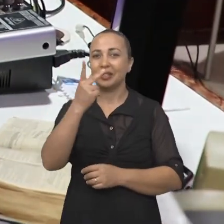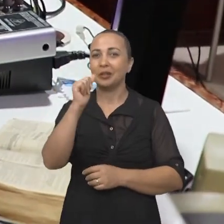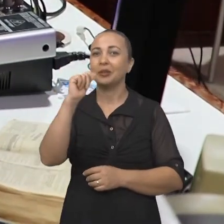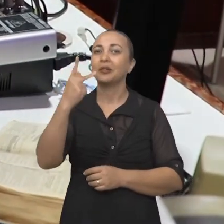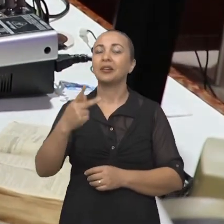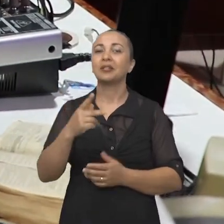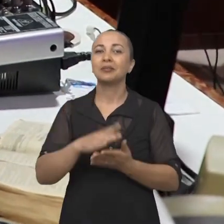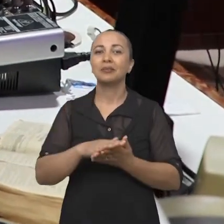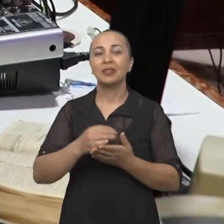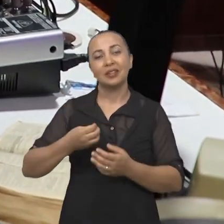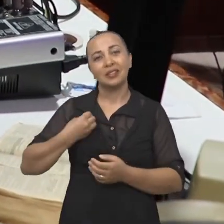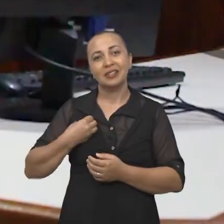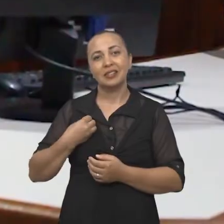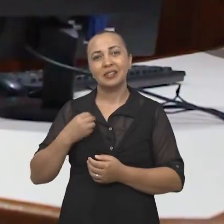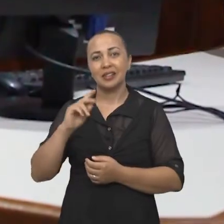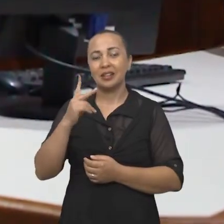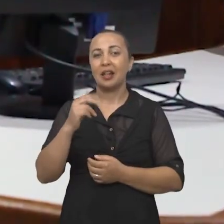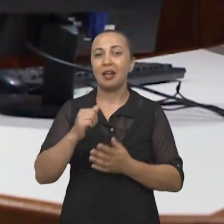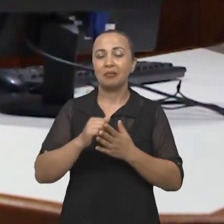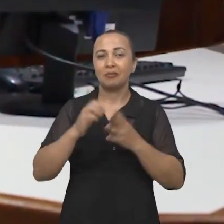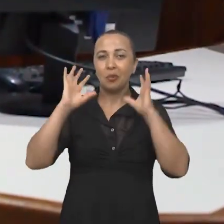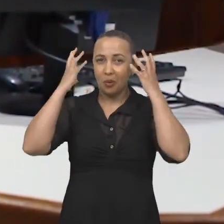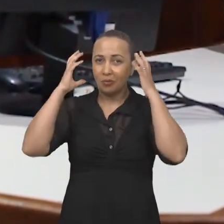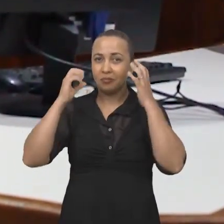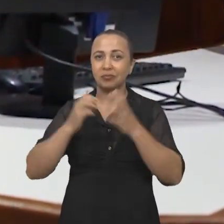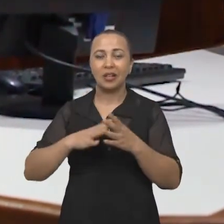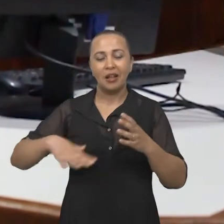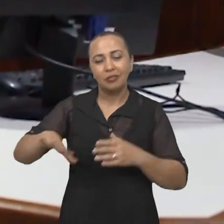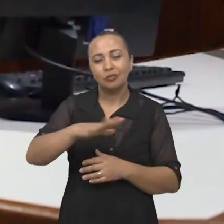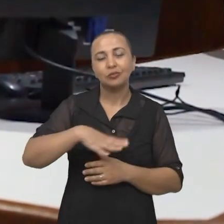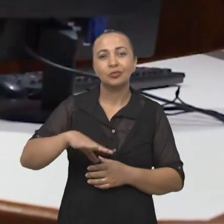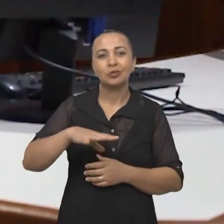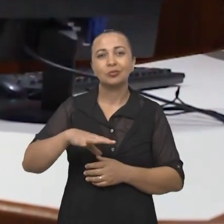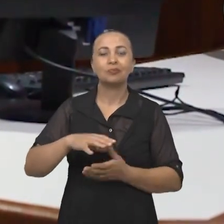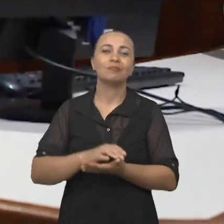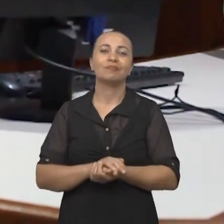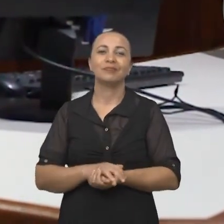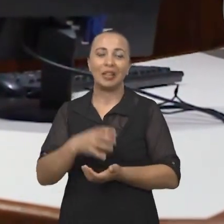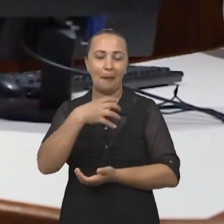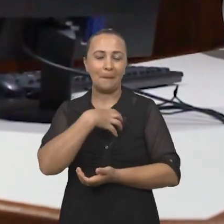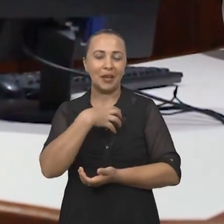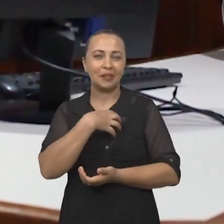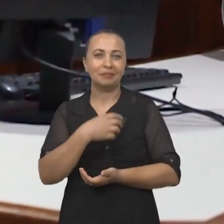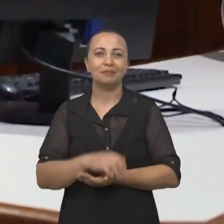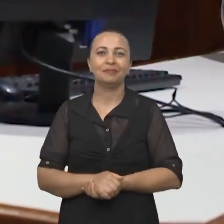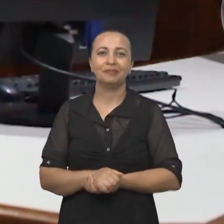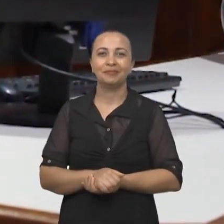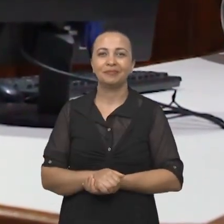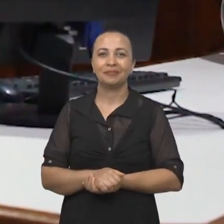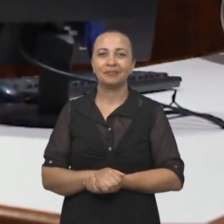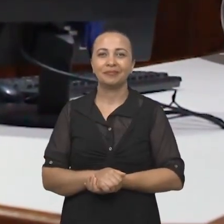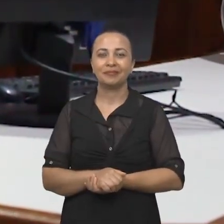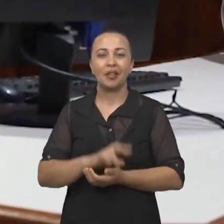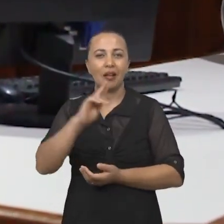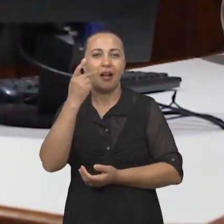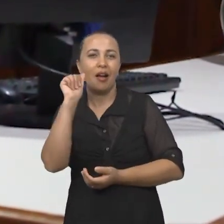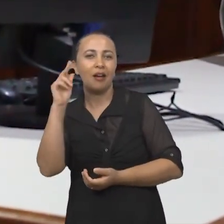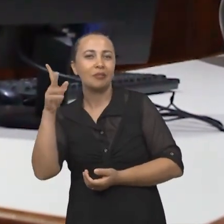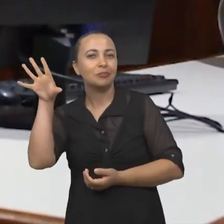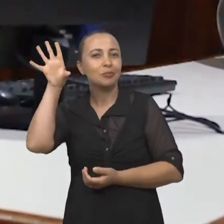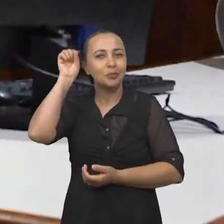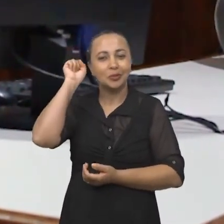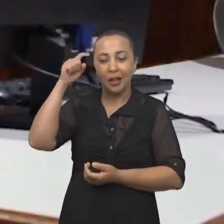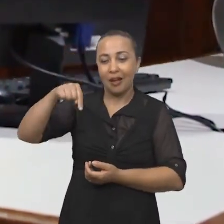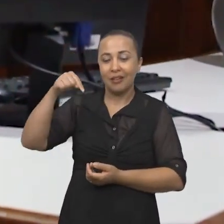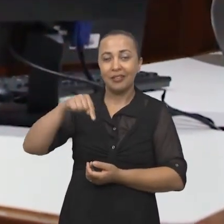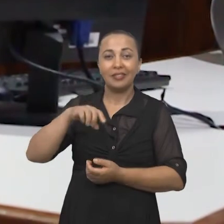rap estar no rádio na região do Refúgio Calvo da Bahia. ser o MC favorito apresentador do programa Rap é o Som